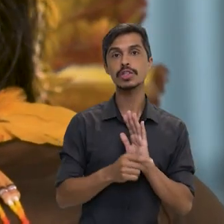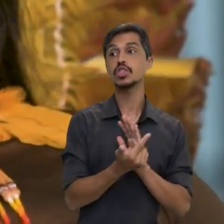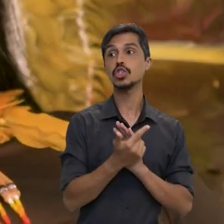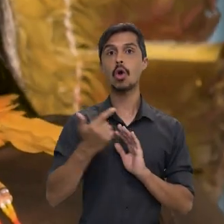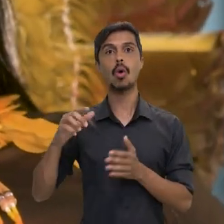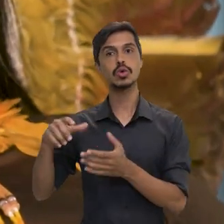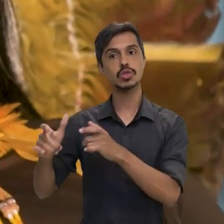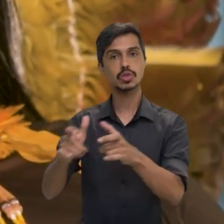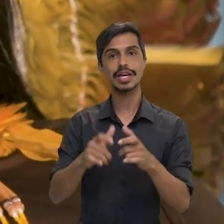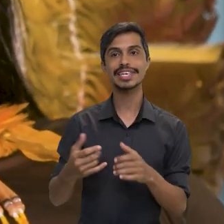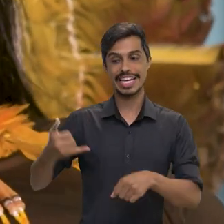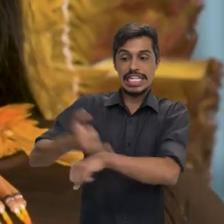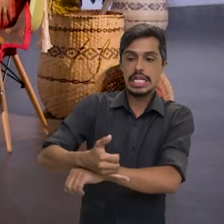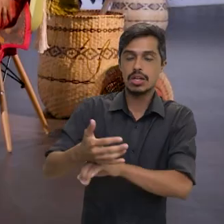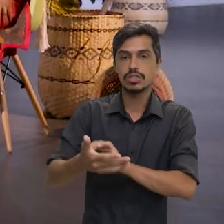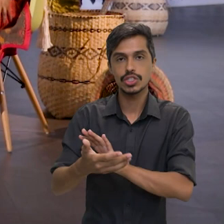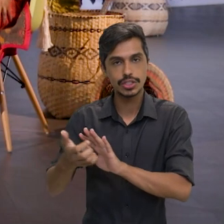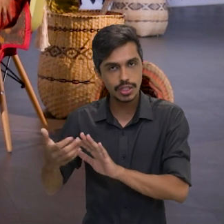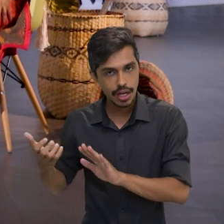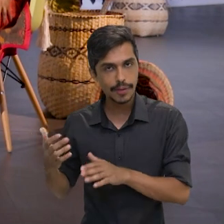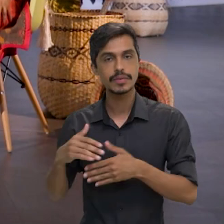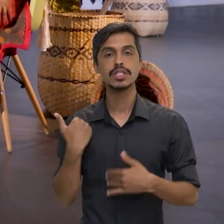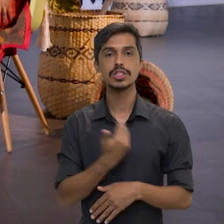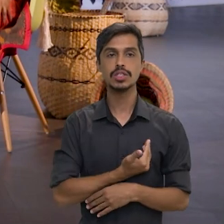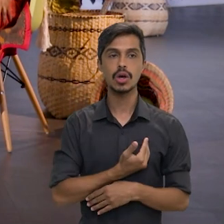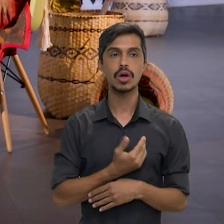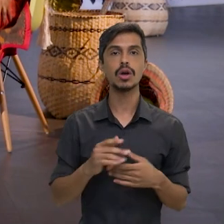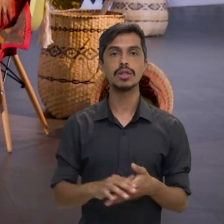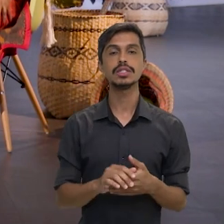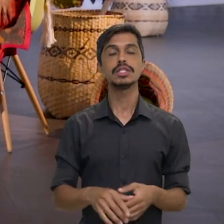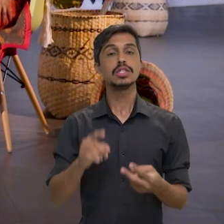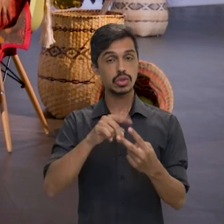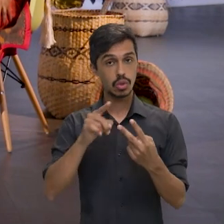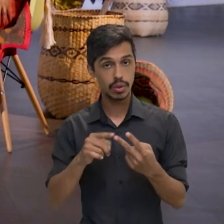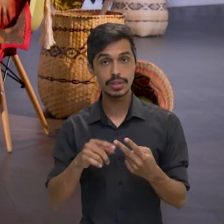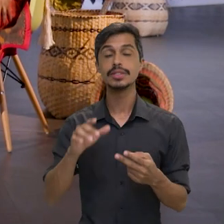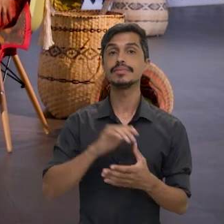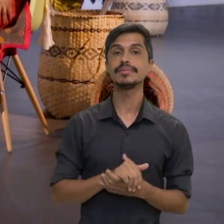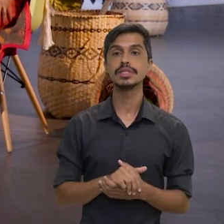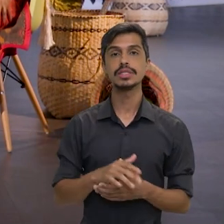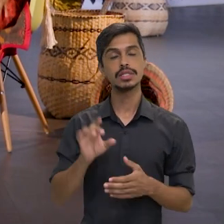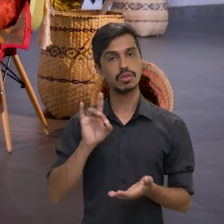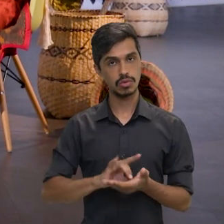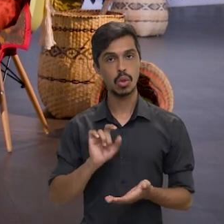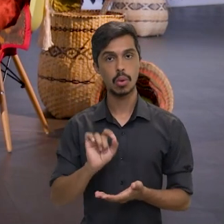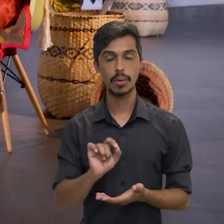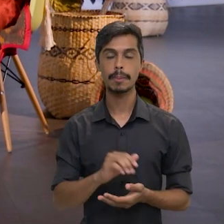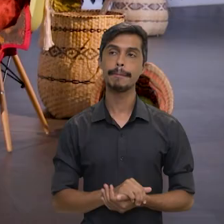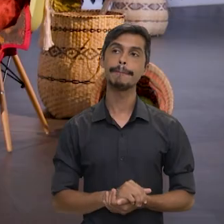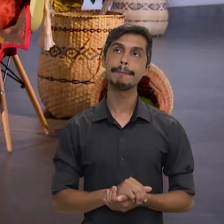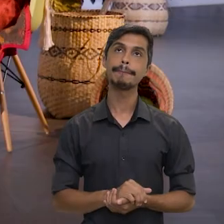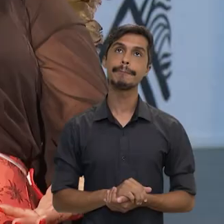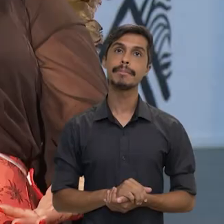né? De outras terras que vão ser desintrusadas. No momento estamos com a Pitereua e Trincheira-Bacajá, né? Que, na verdade,